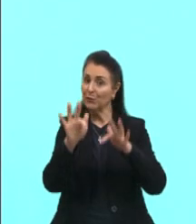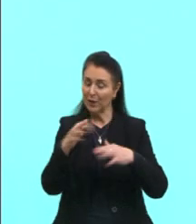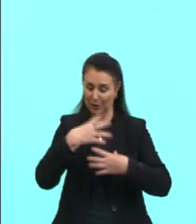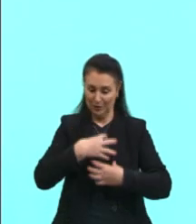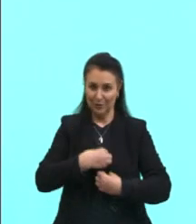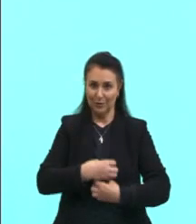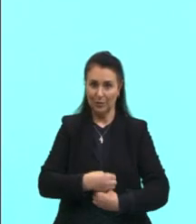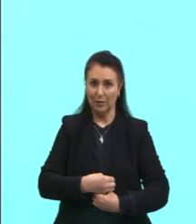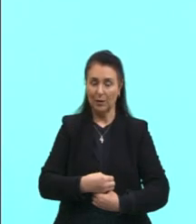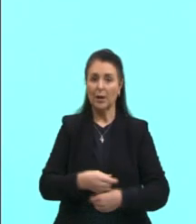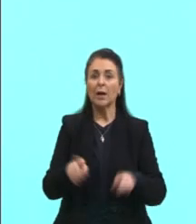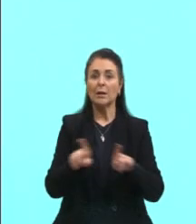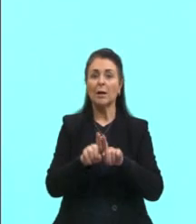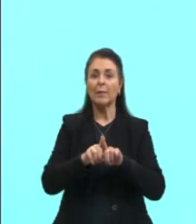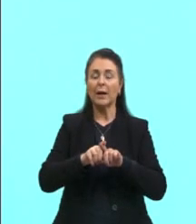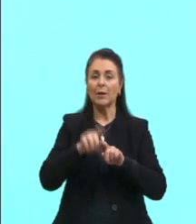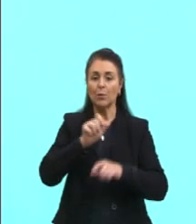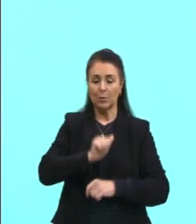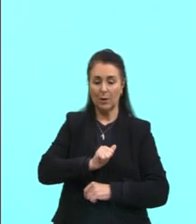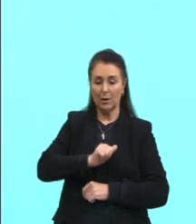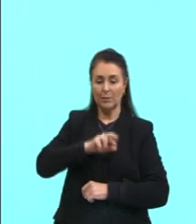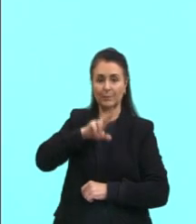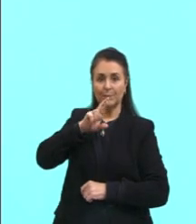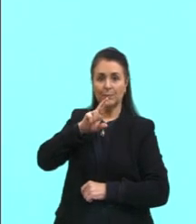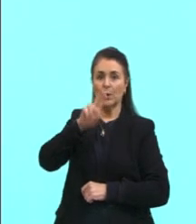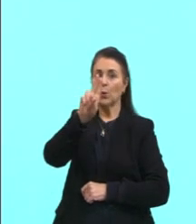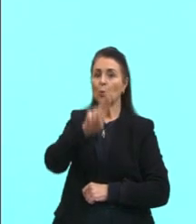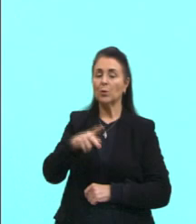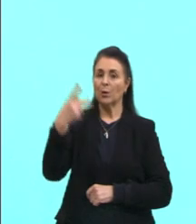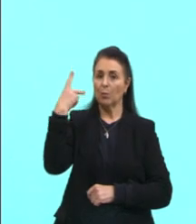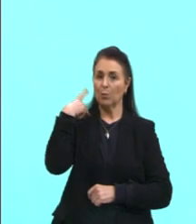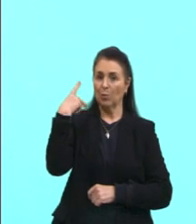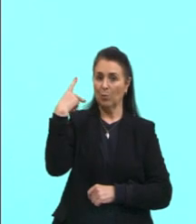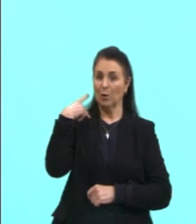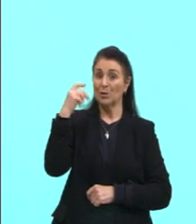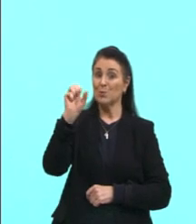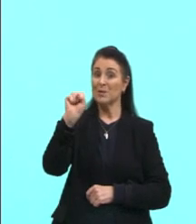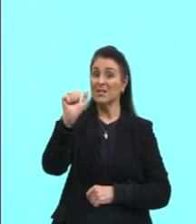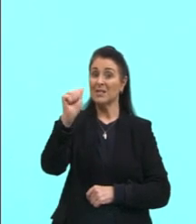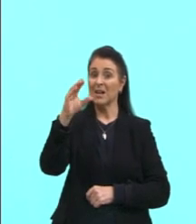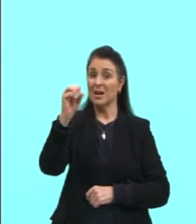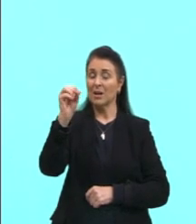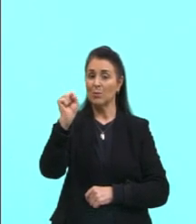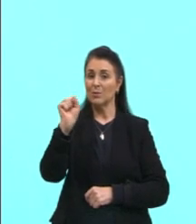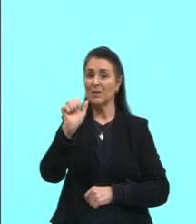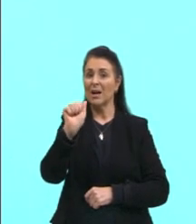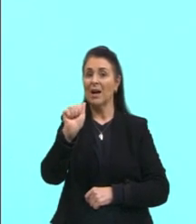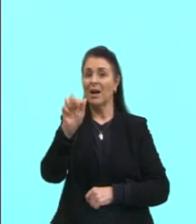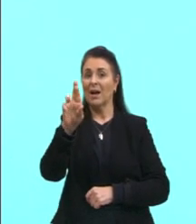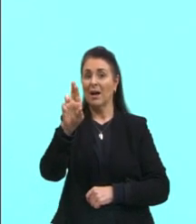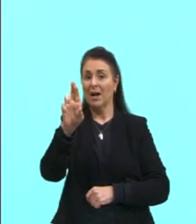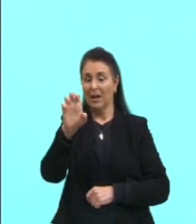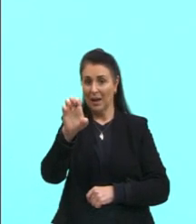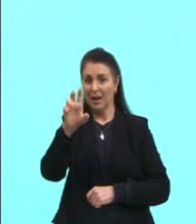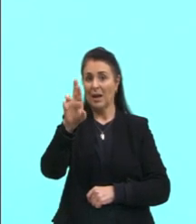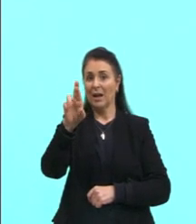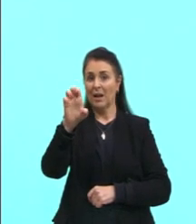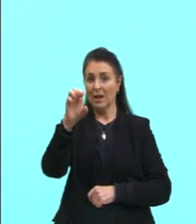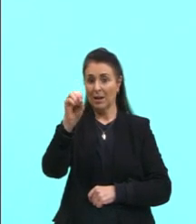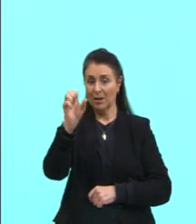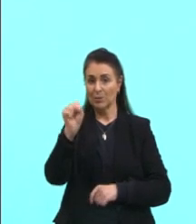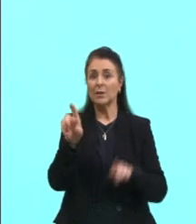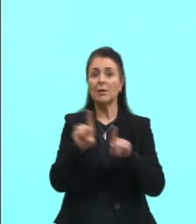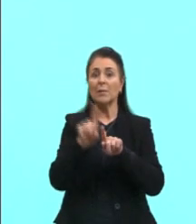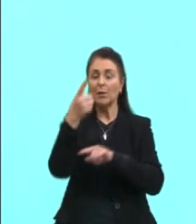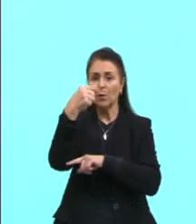Sistema respiratório. É através dos pulmões, que são sacos aéreos. E a seringe, que também é um órgão fonador,